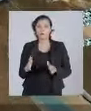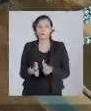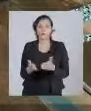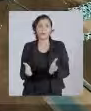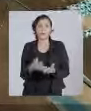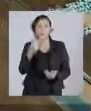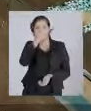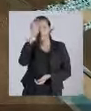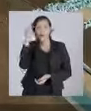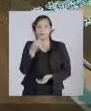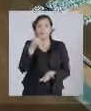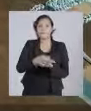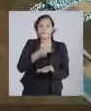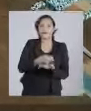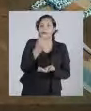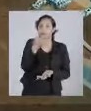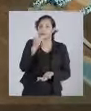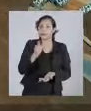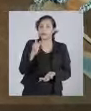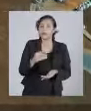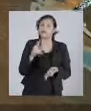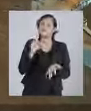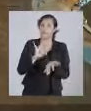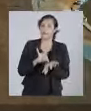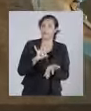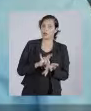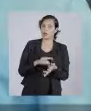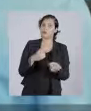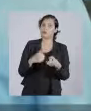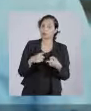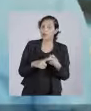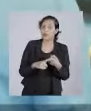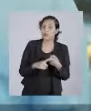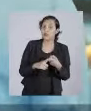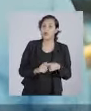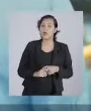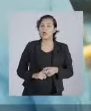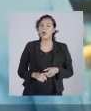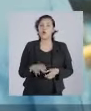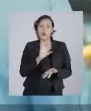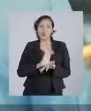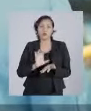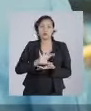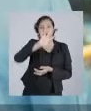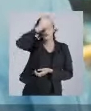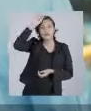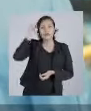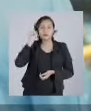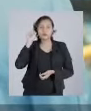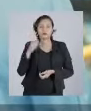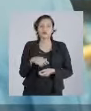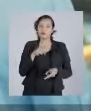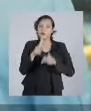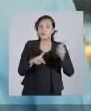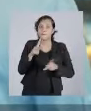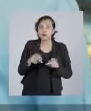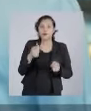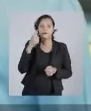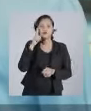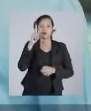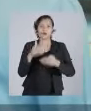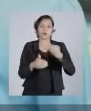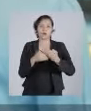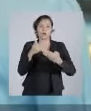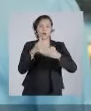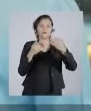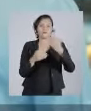humildes deveriam pagar uma tarifa bem mais barata do que estão pagando, né? É verdade. Até porque foram com recursos do estado do Amazonas, do povo amazonense,